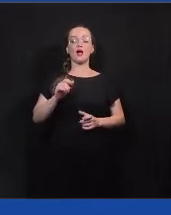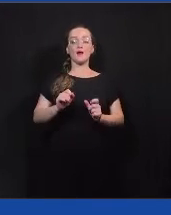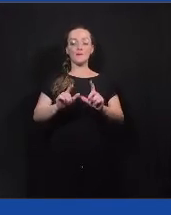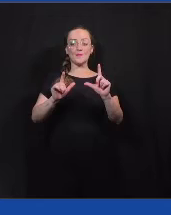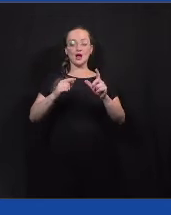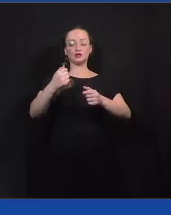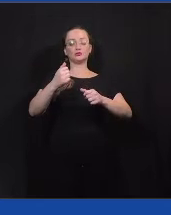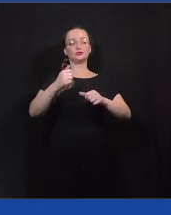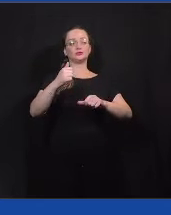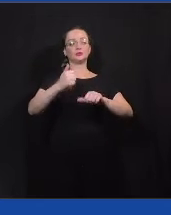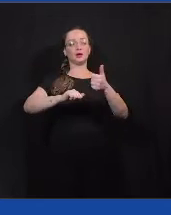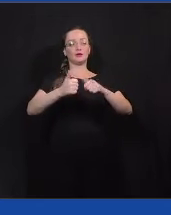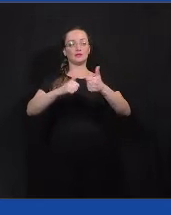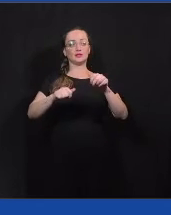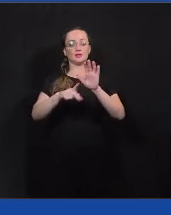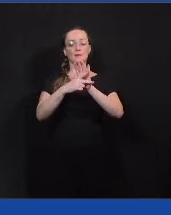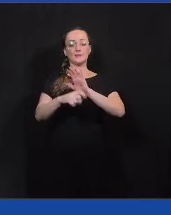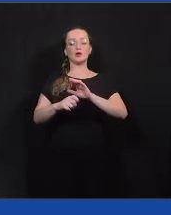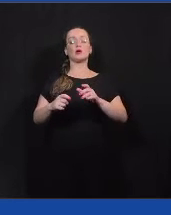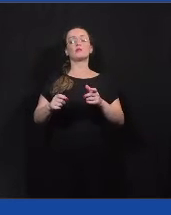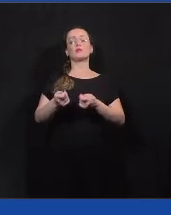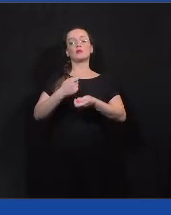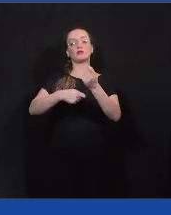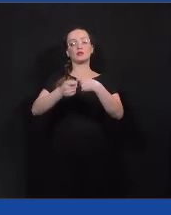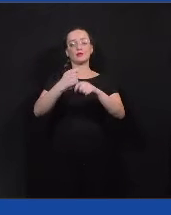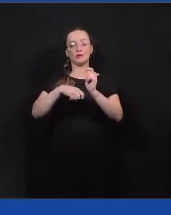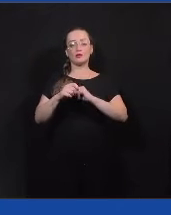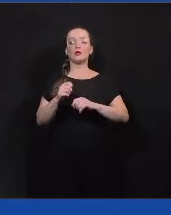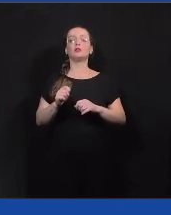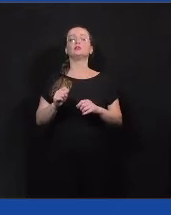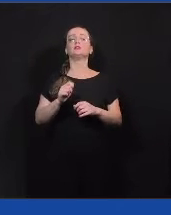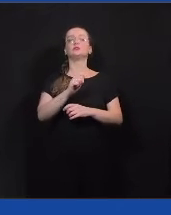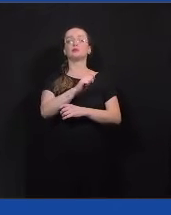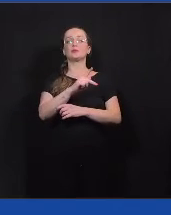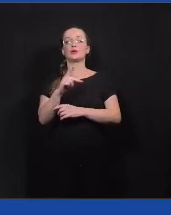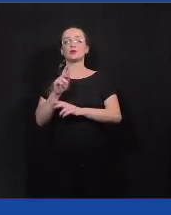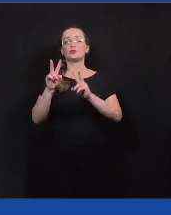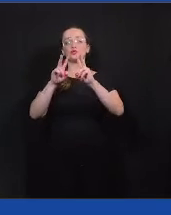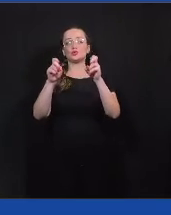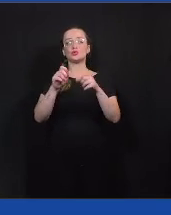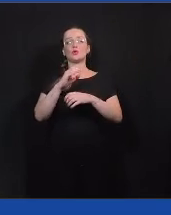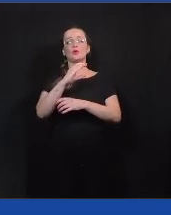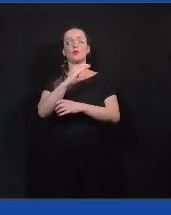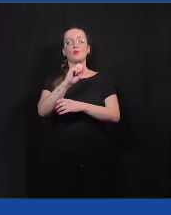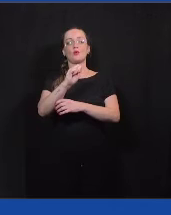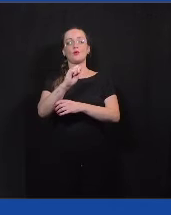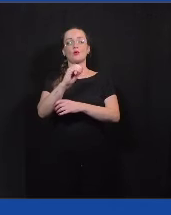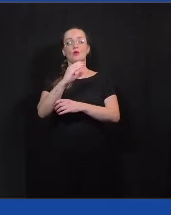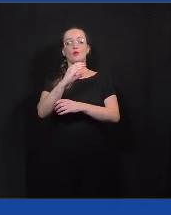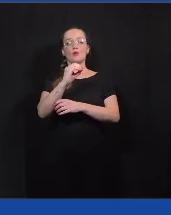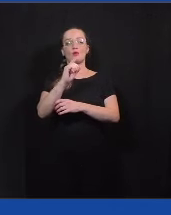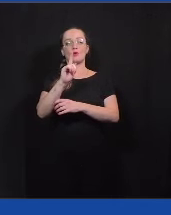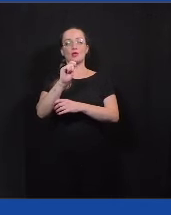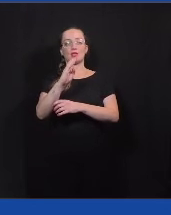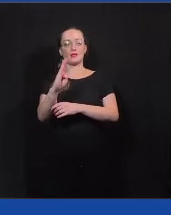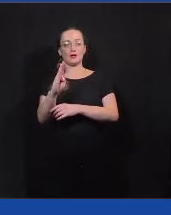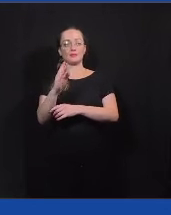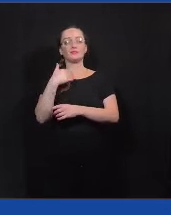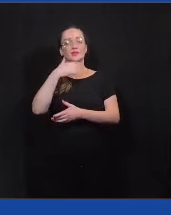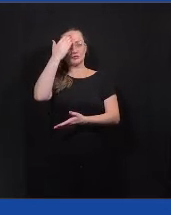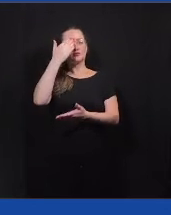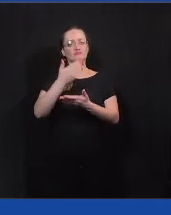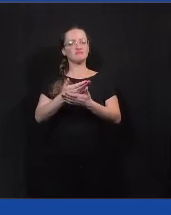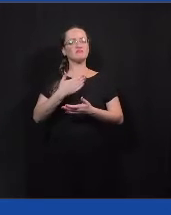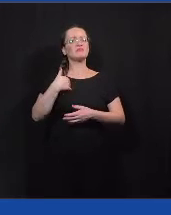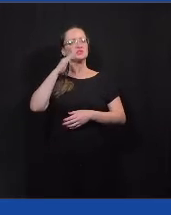avaliações da loja de aplicativos do Colab lá. Então, tem cidadãos ali que entendem que o Colab já se tornou